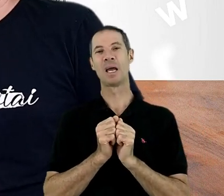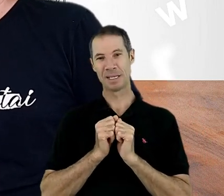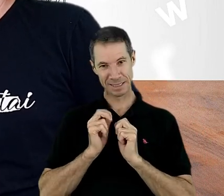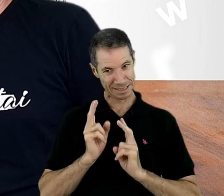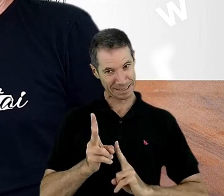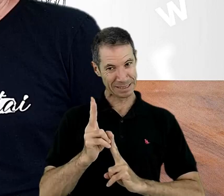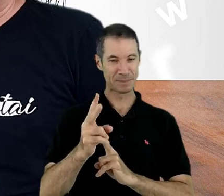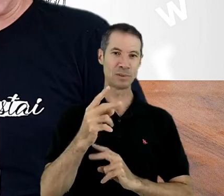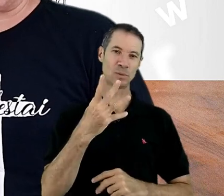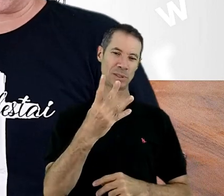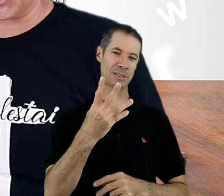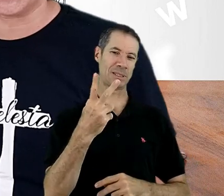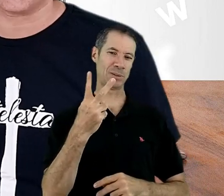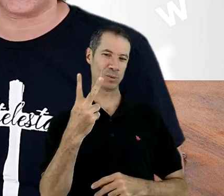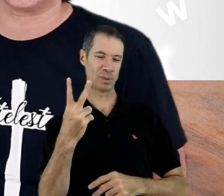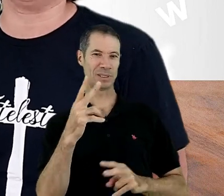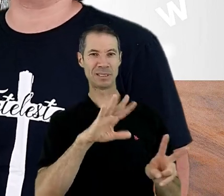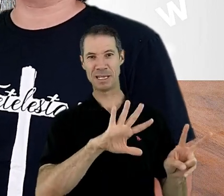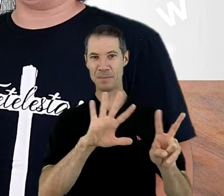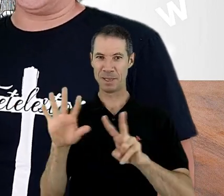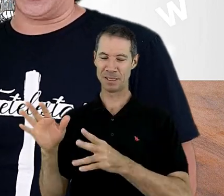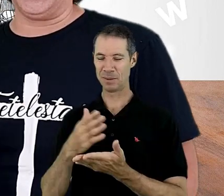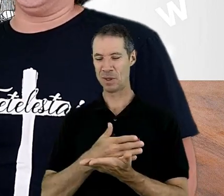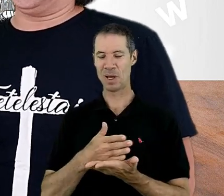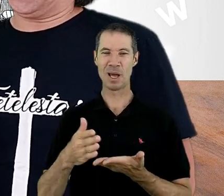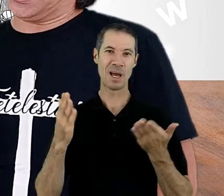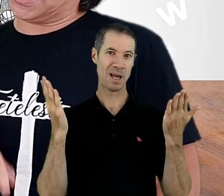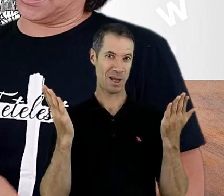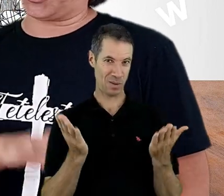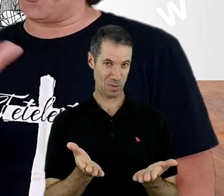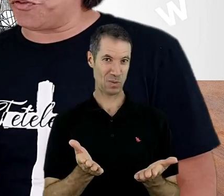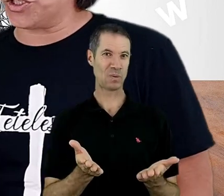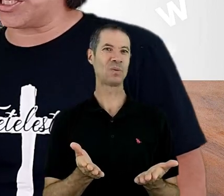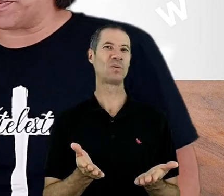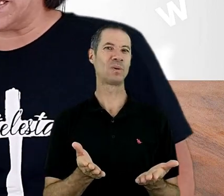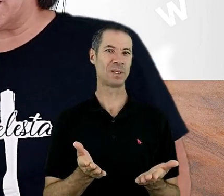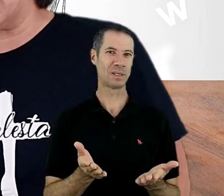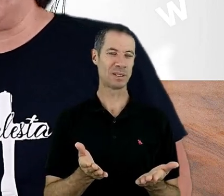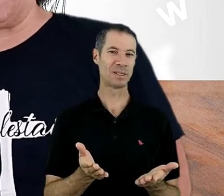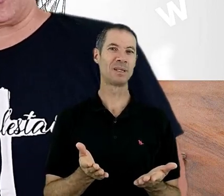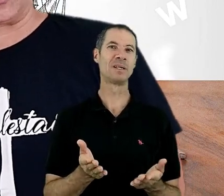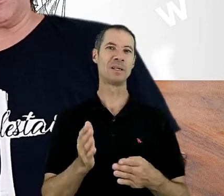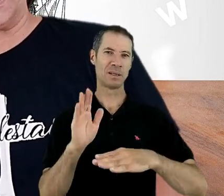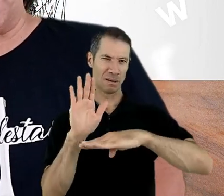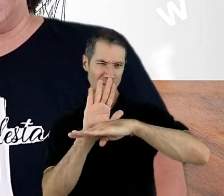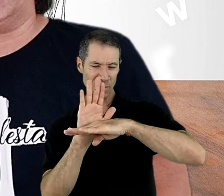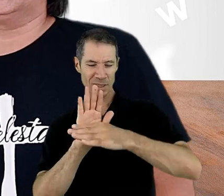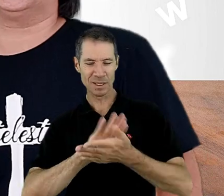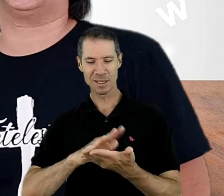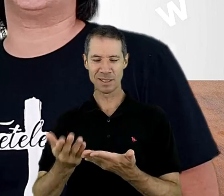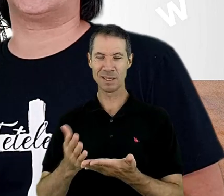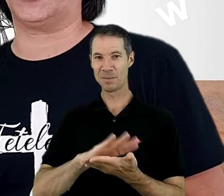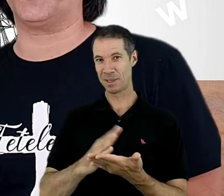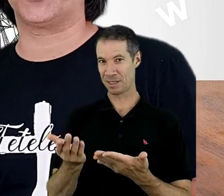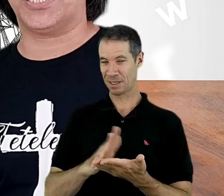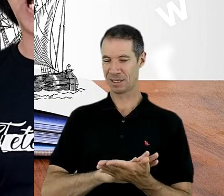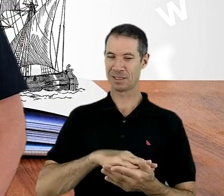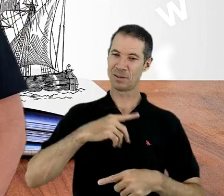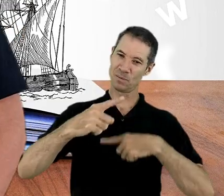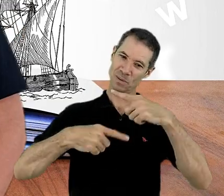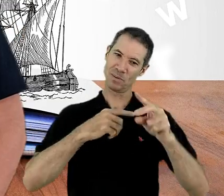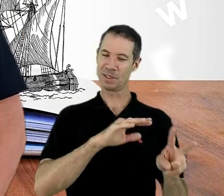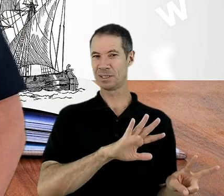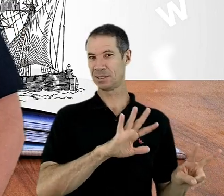42 semanas a partir de agora, esse é só um vídeo de apresentação, na próxima semana nós estaremos